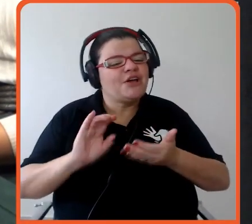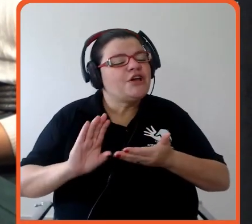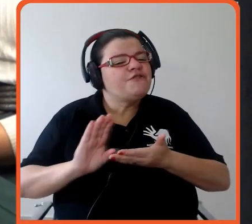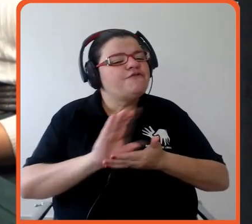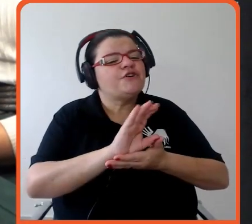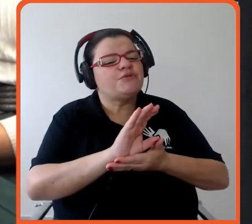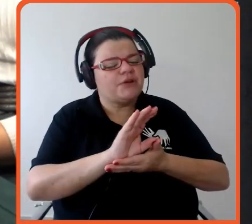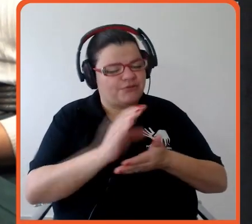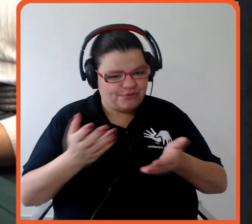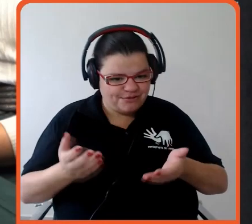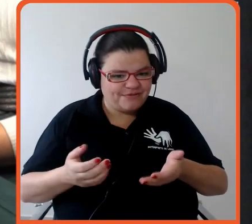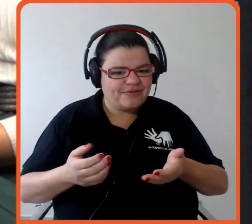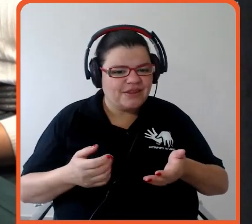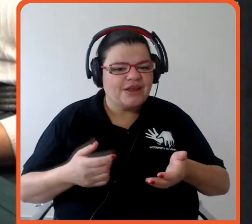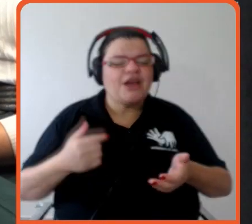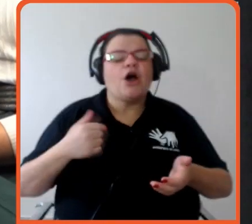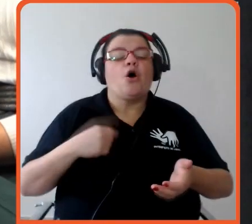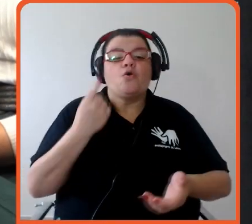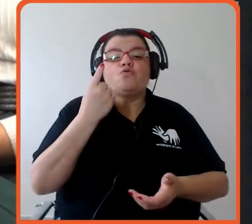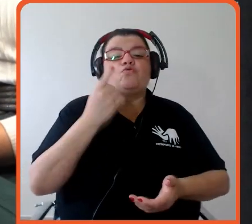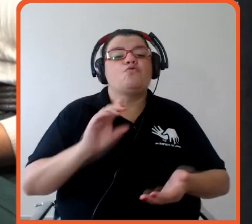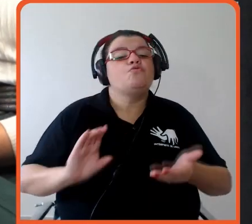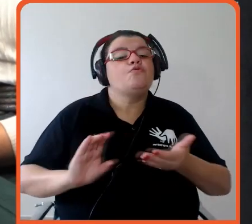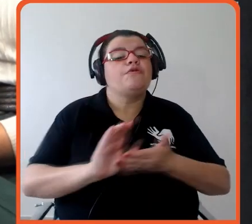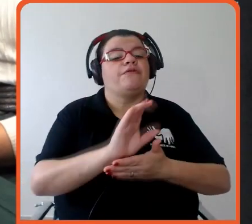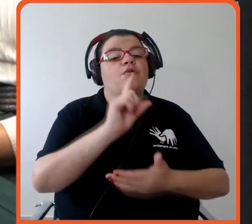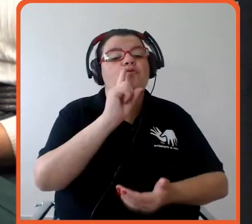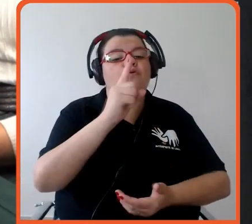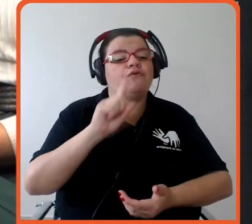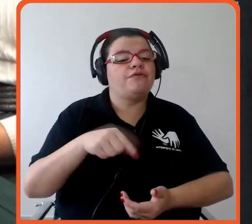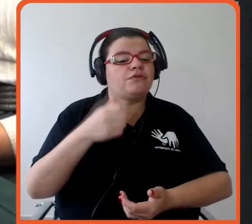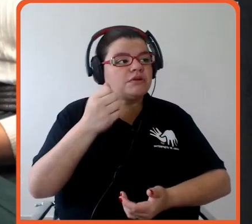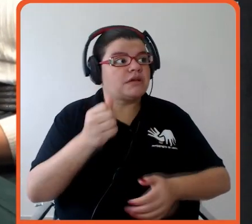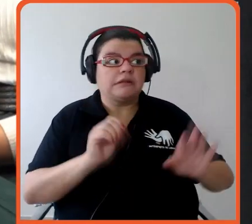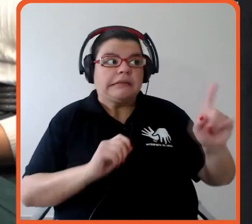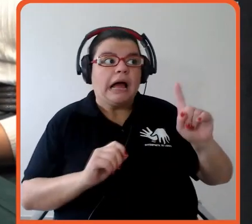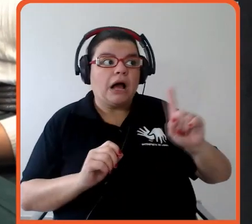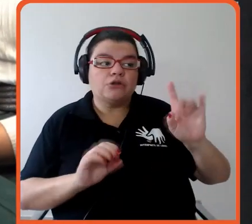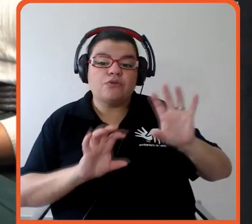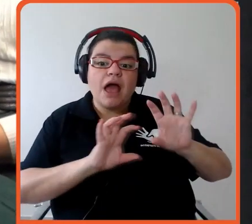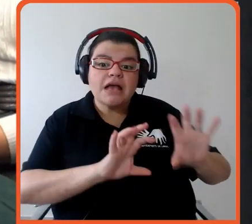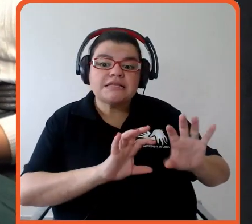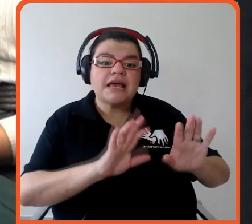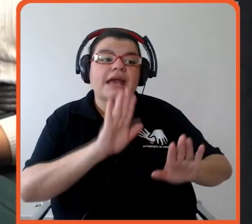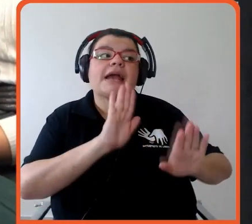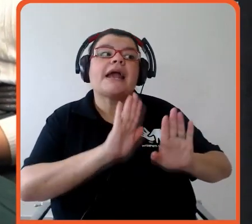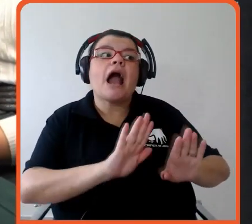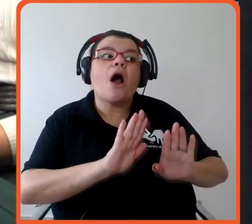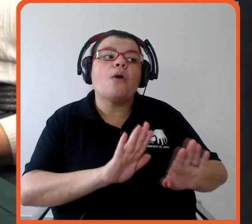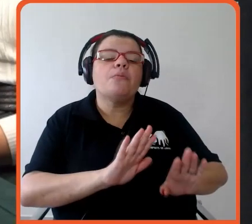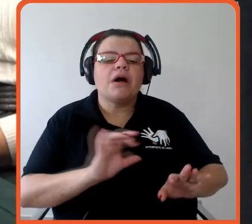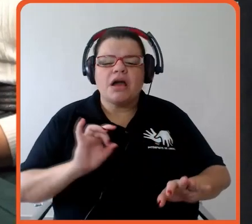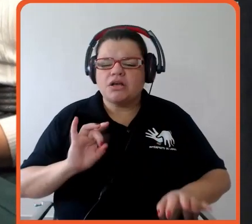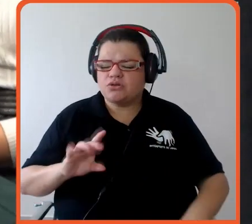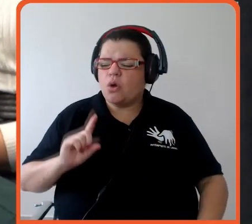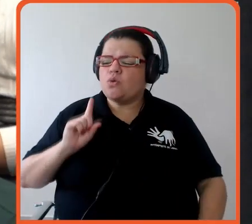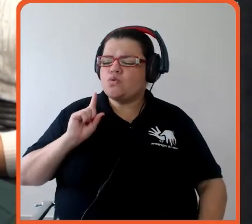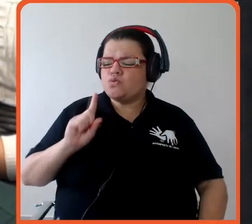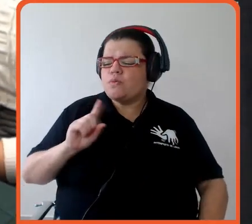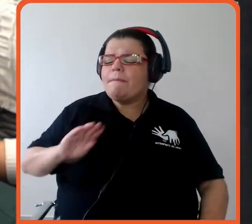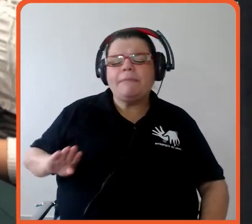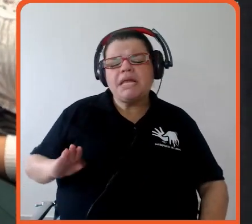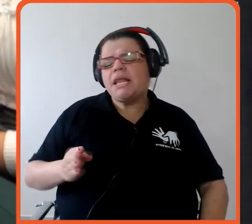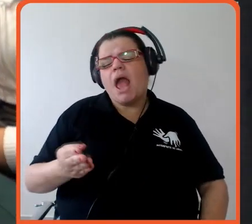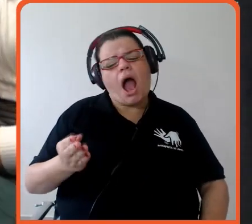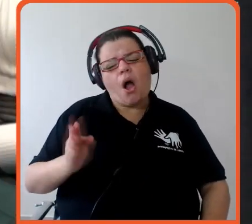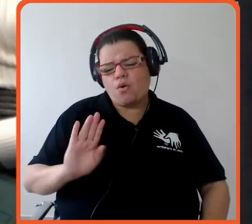investimento de 1 bilhão e 600 bilhões de dólares, eu falei, olha, não é assim, calma, calma, é só 1 bilhão. Eu falei, ah, 1 bilhão. De